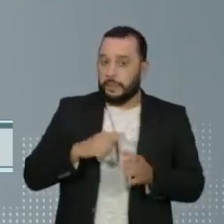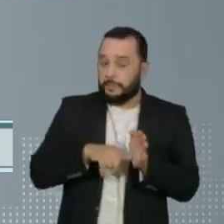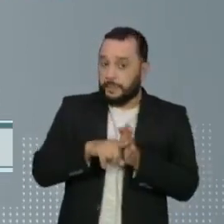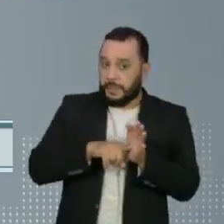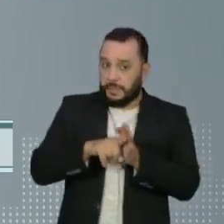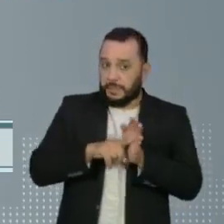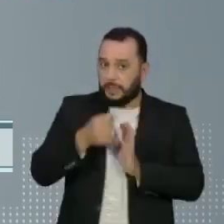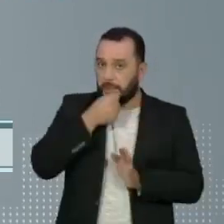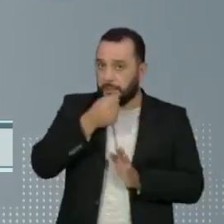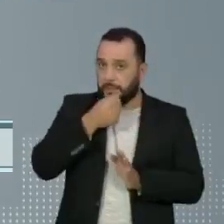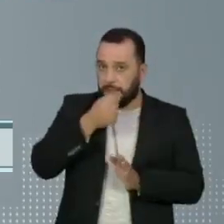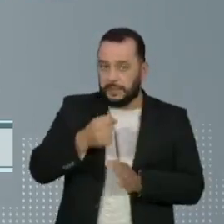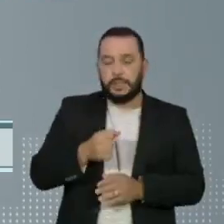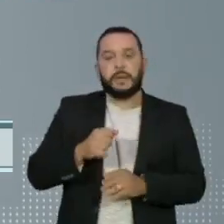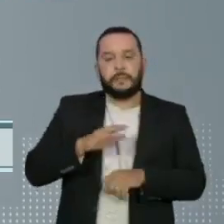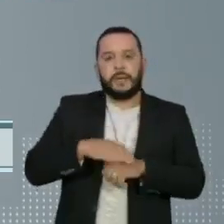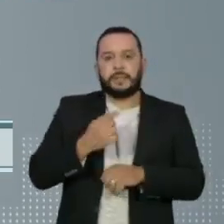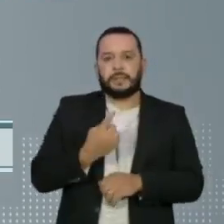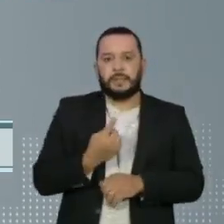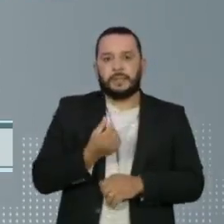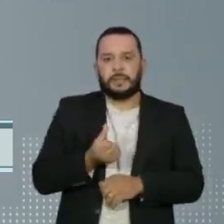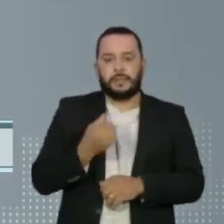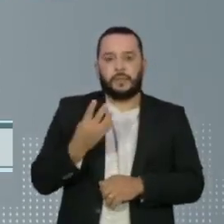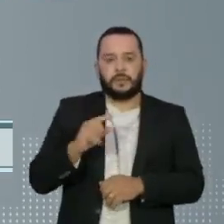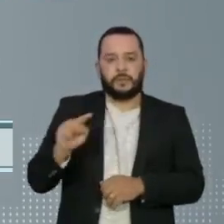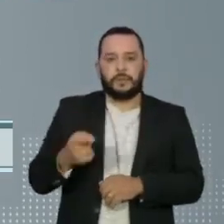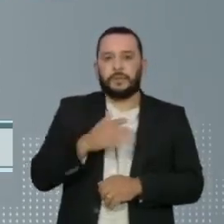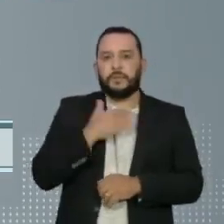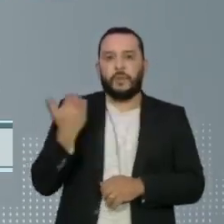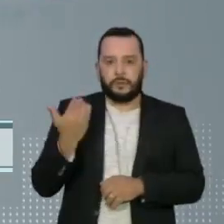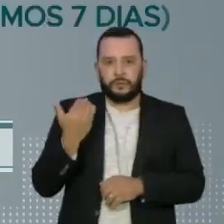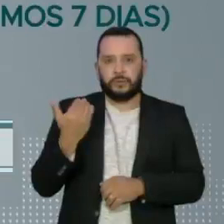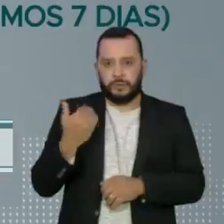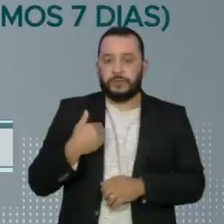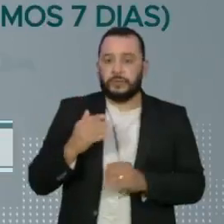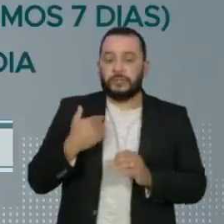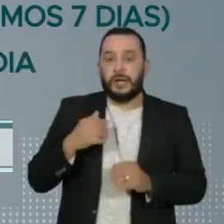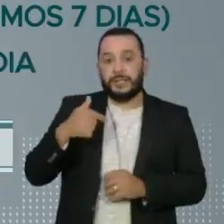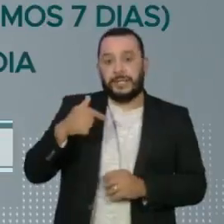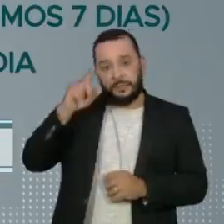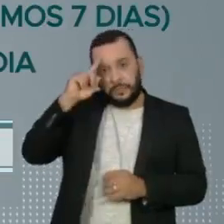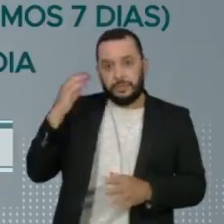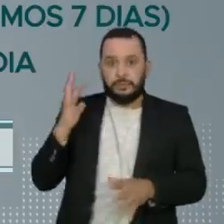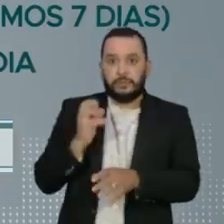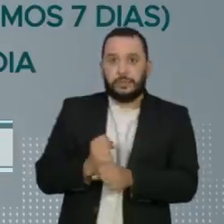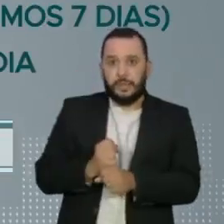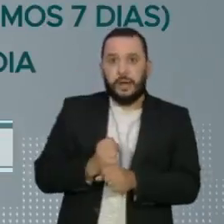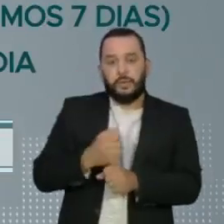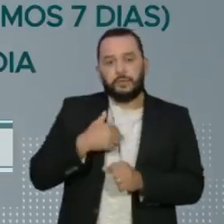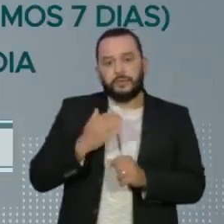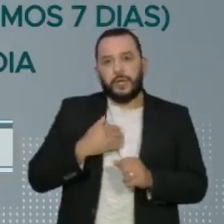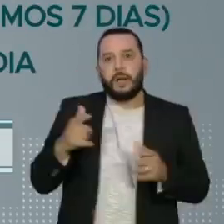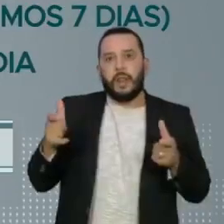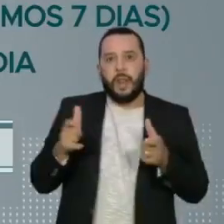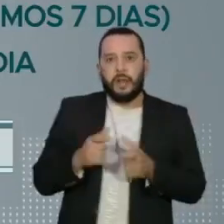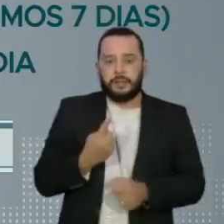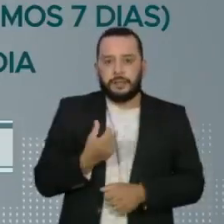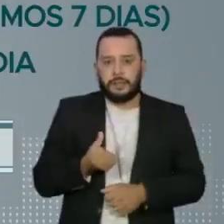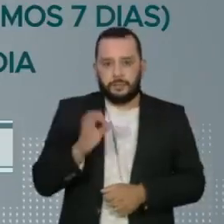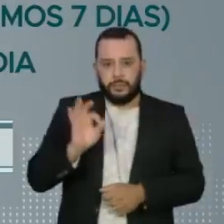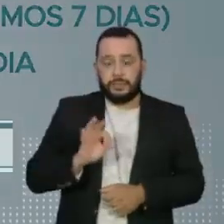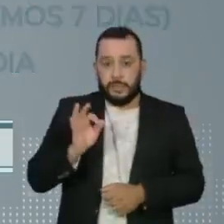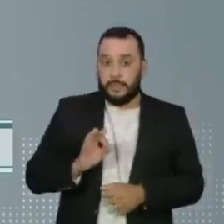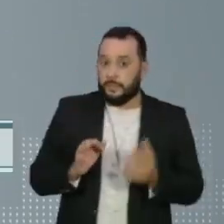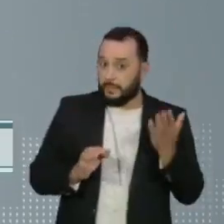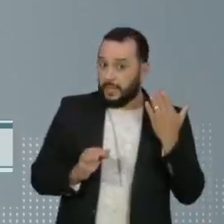do consórcio de veículos de imprensa, são mais de 164 mil mortes. Nos últimos sete dias, a média está caindo 16%, número que